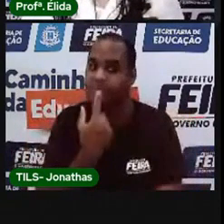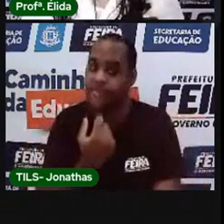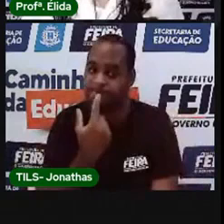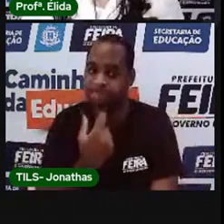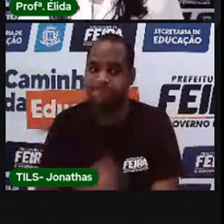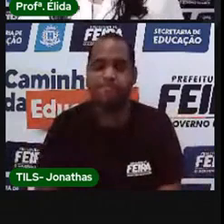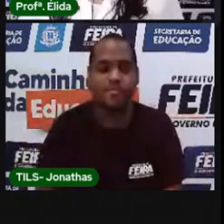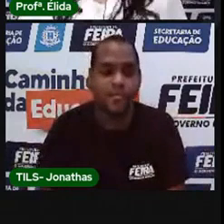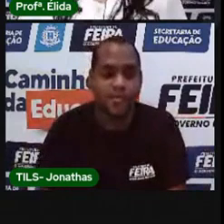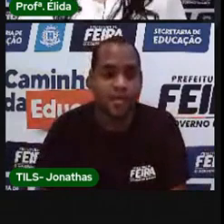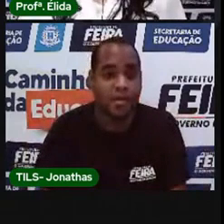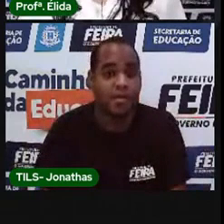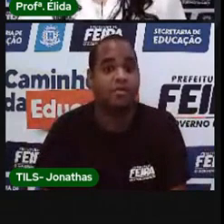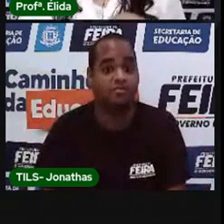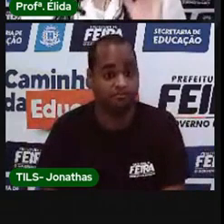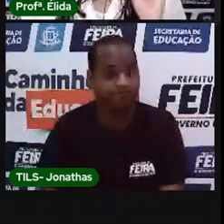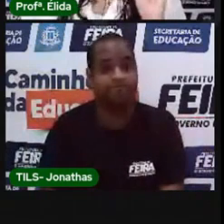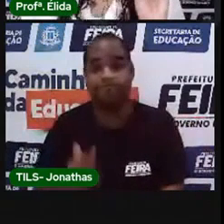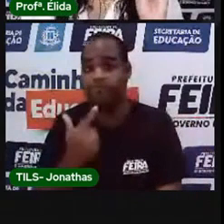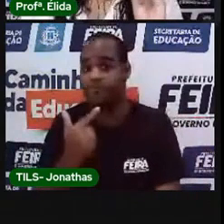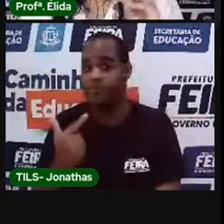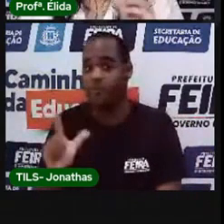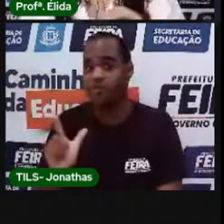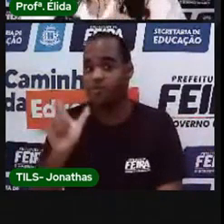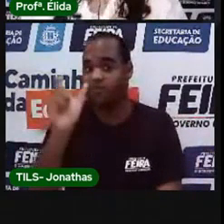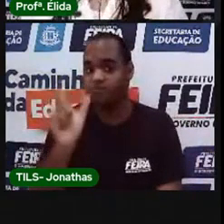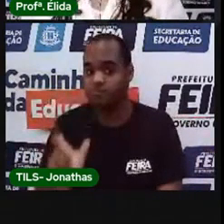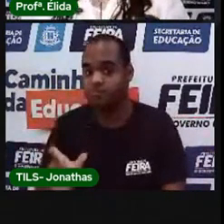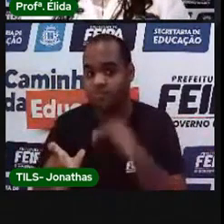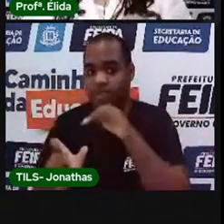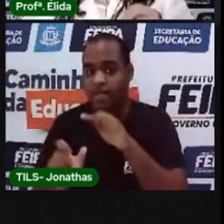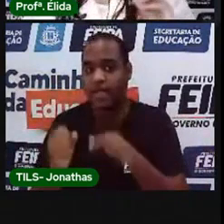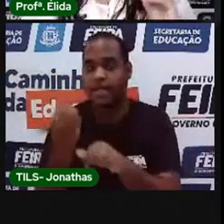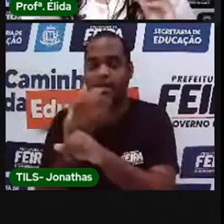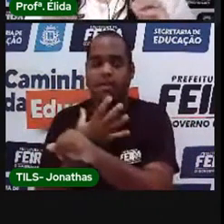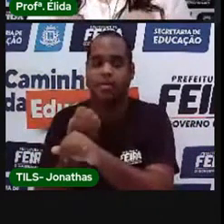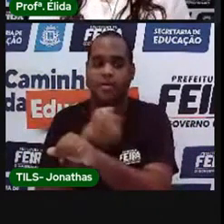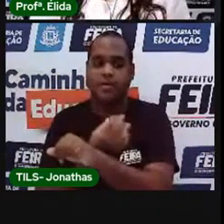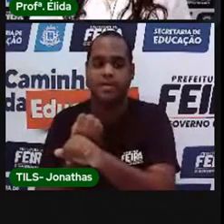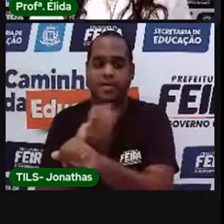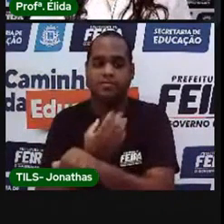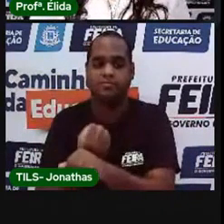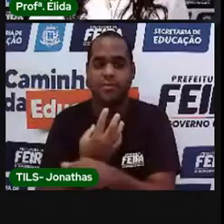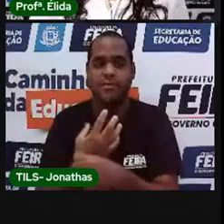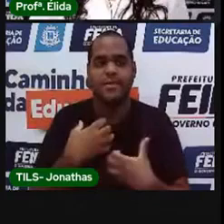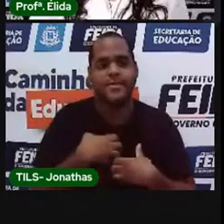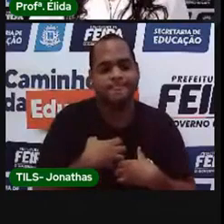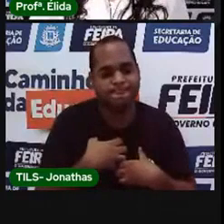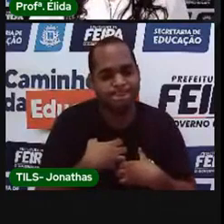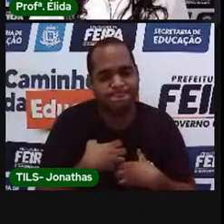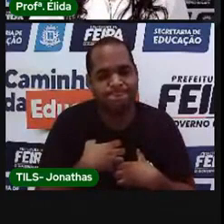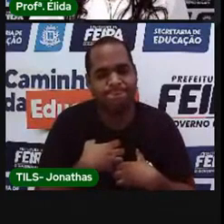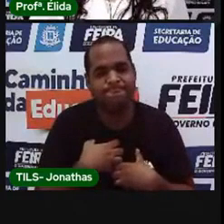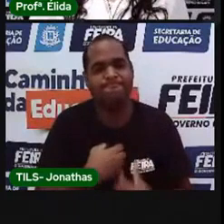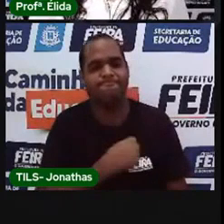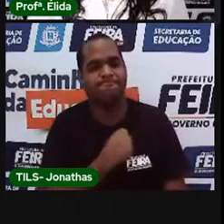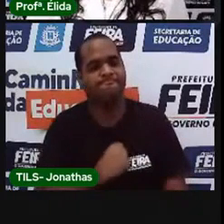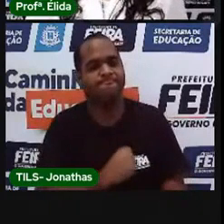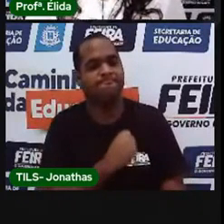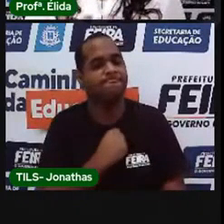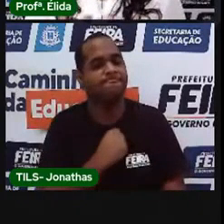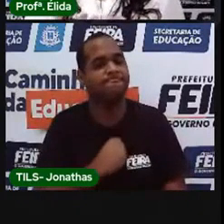E quem é? Qual é a emoção que está sempre sentindo falta de algo?